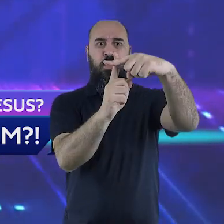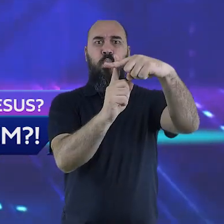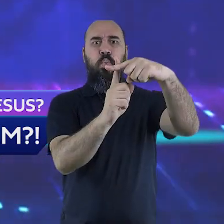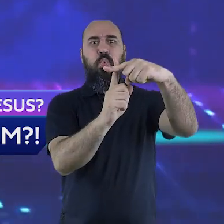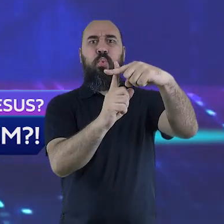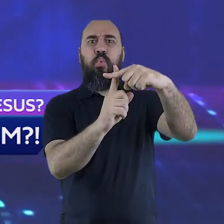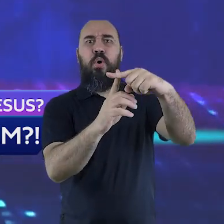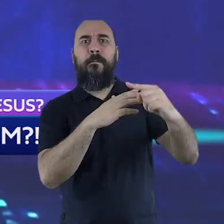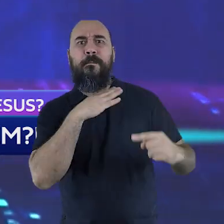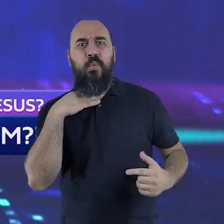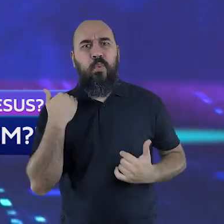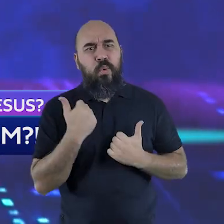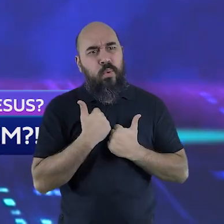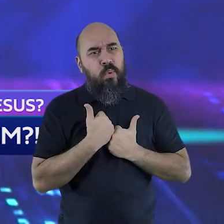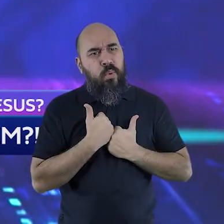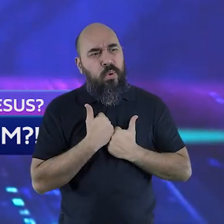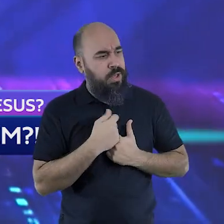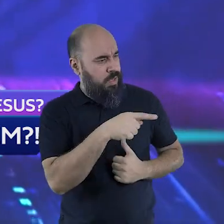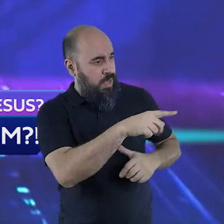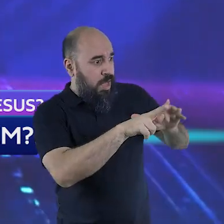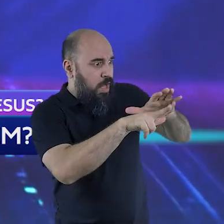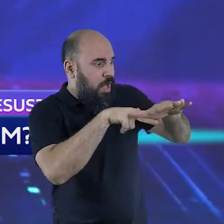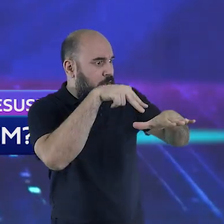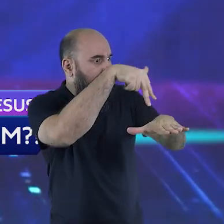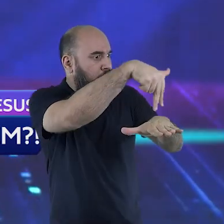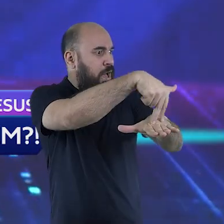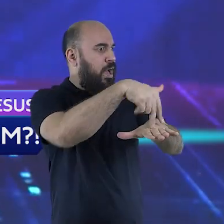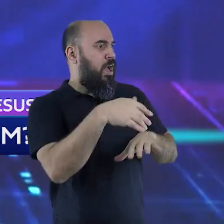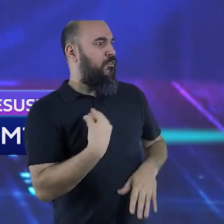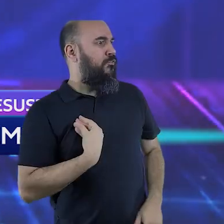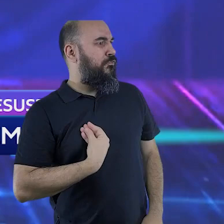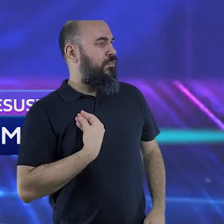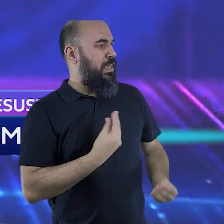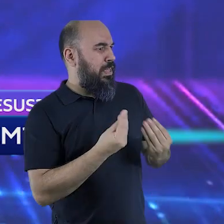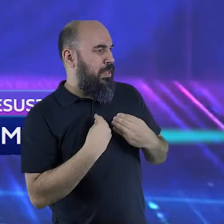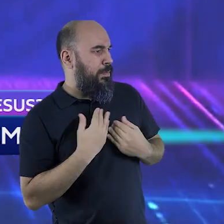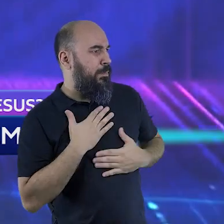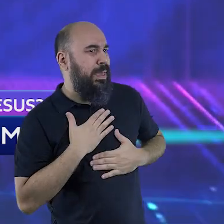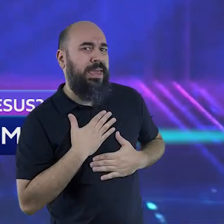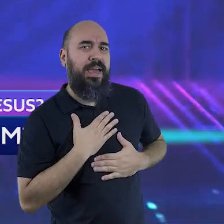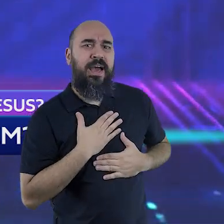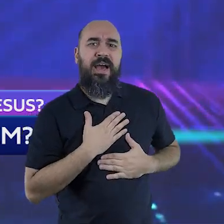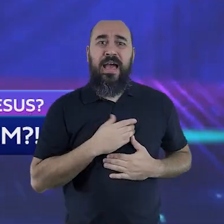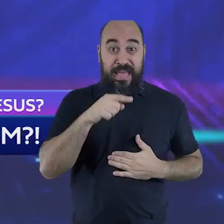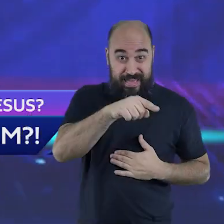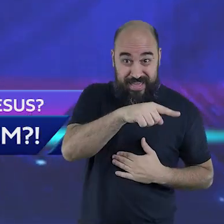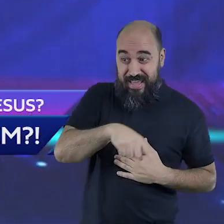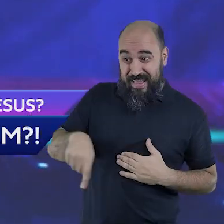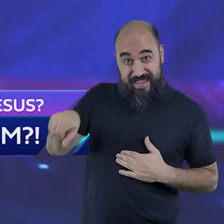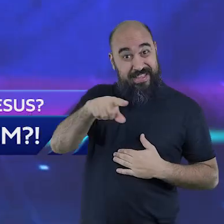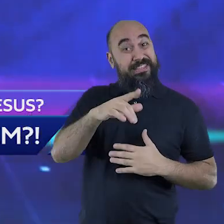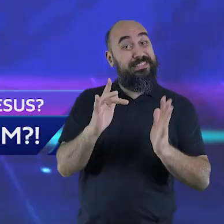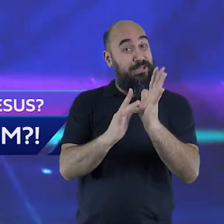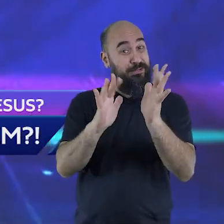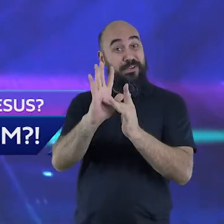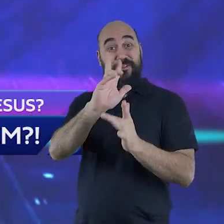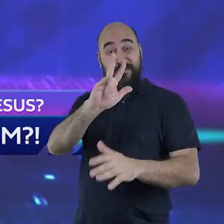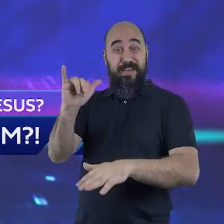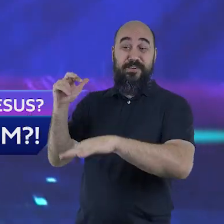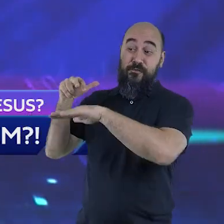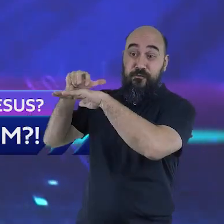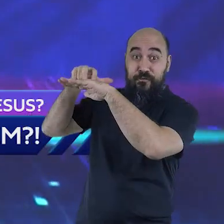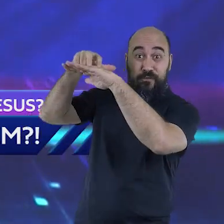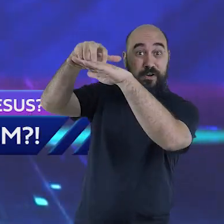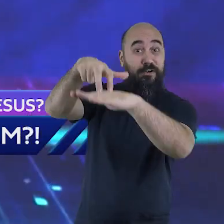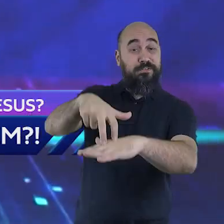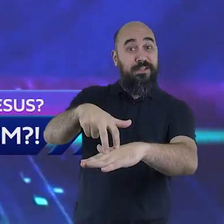a cumprir a sua promessa esse é o Jesus que entrou em um cenáculo fechado depois da ressurreição esse é o